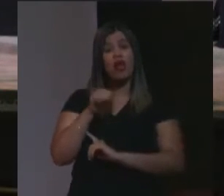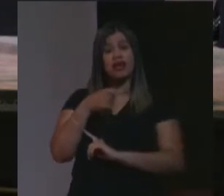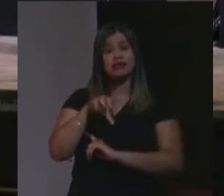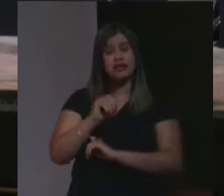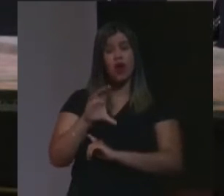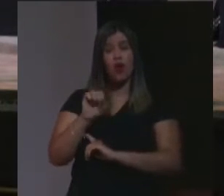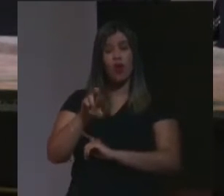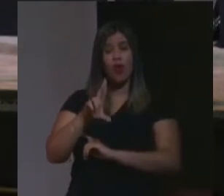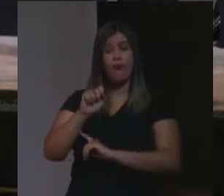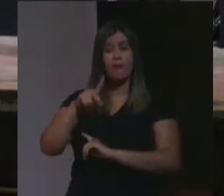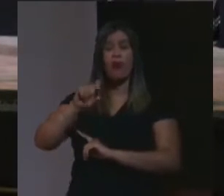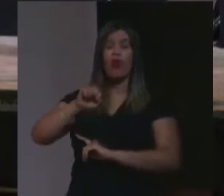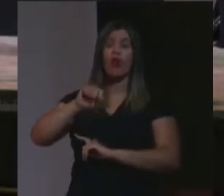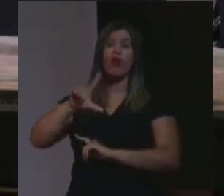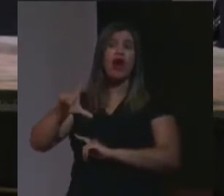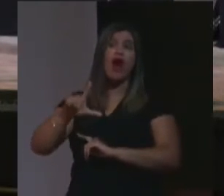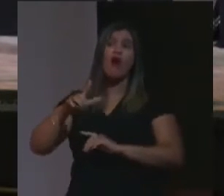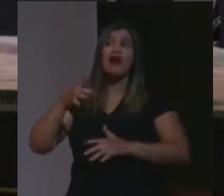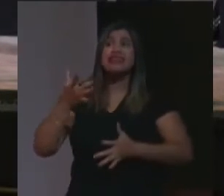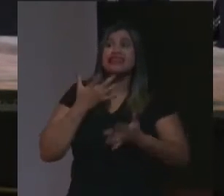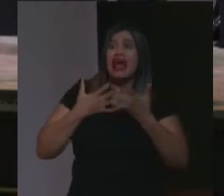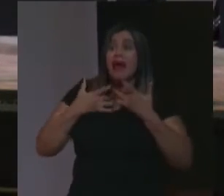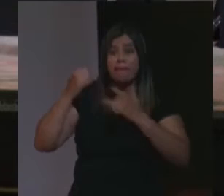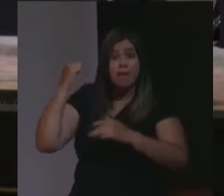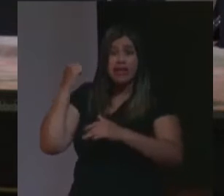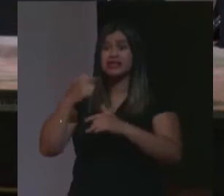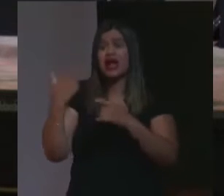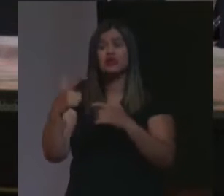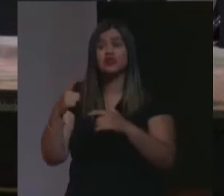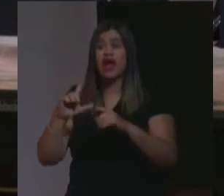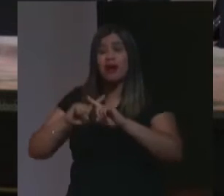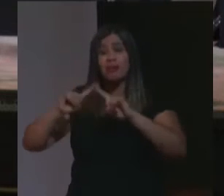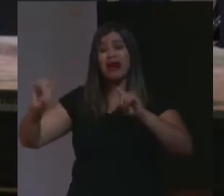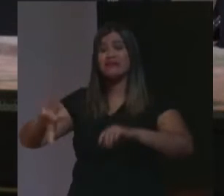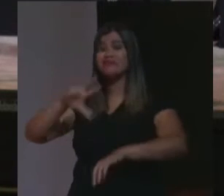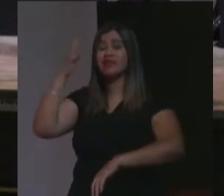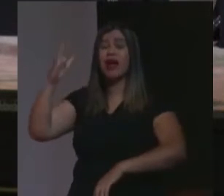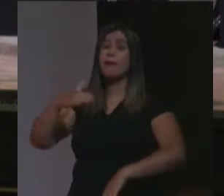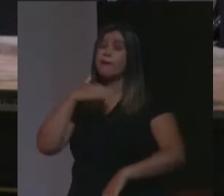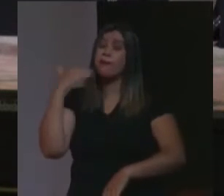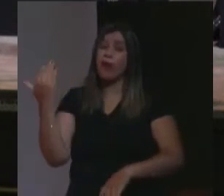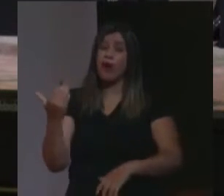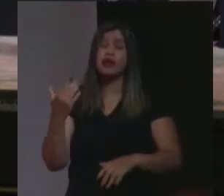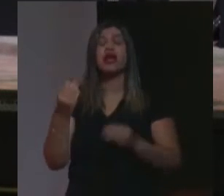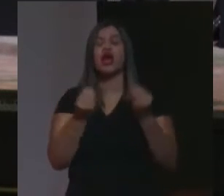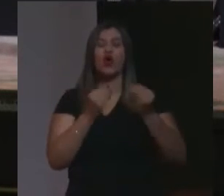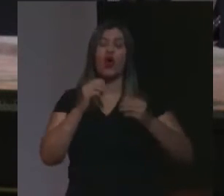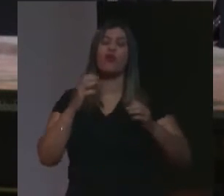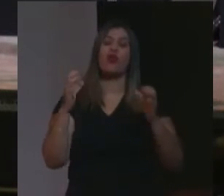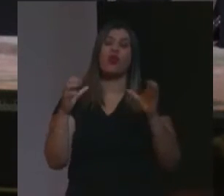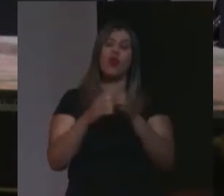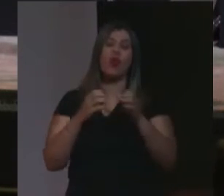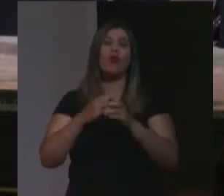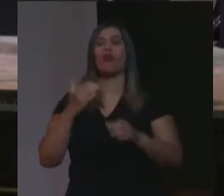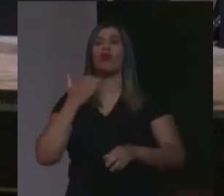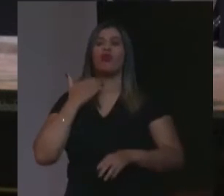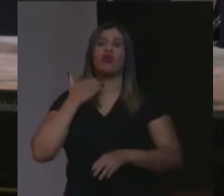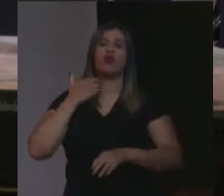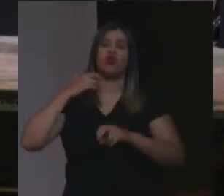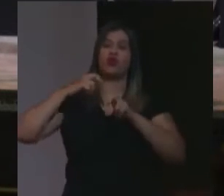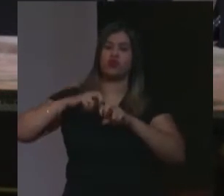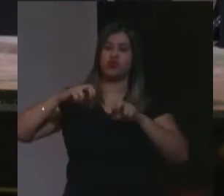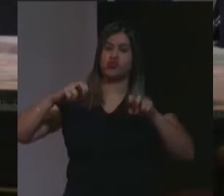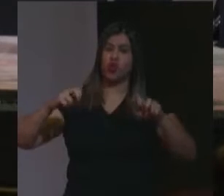não houve a intenção de matar, causou tal, mas não teve a intenção de matar, e o jurado então faz essa desclassificação e claro que depois quem julga